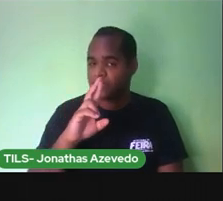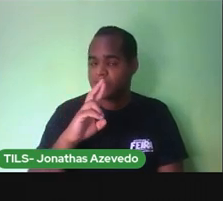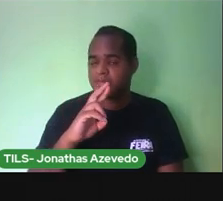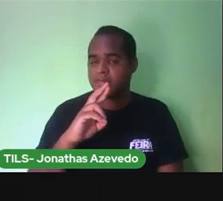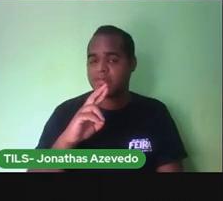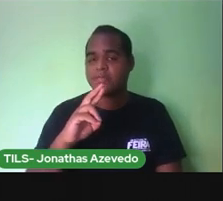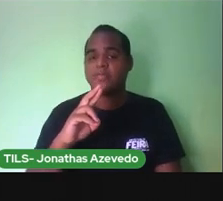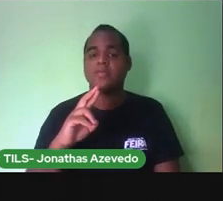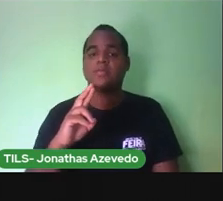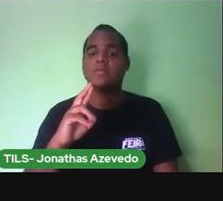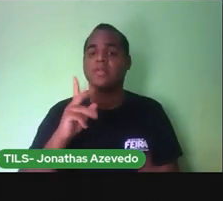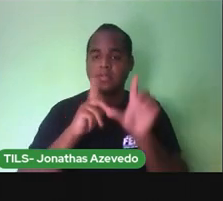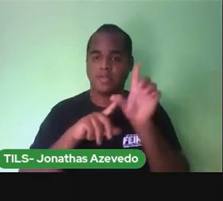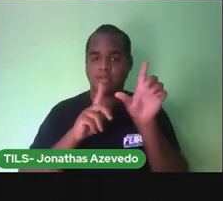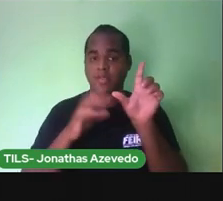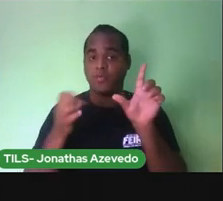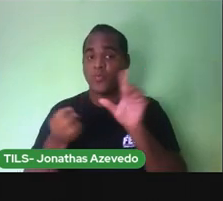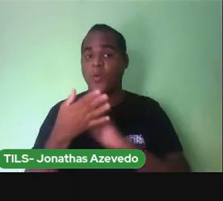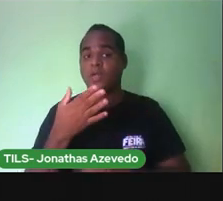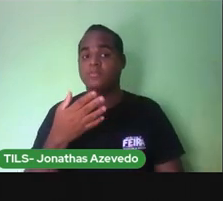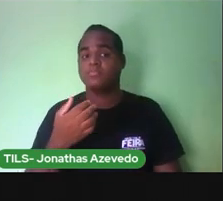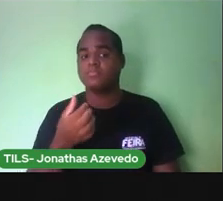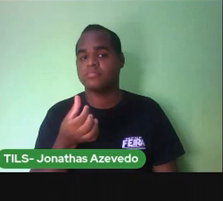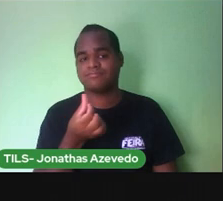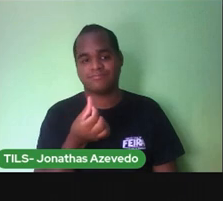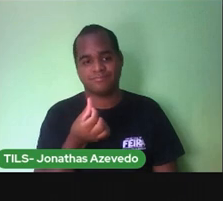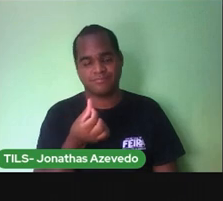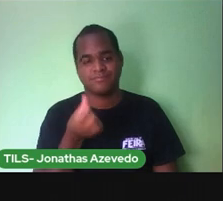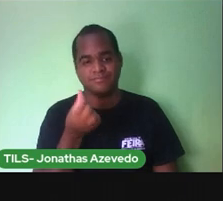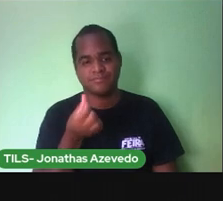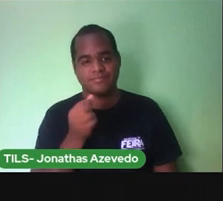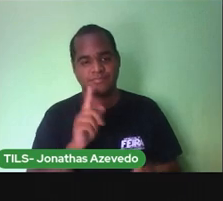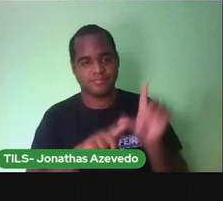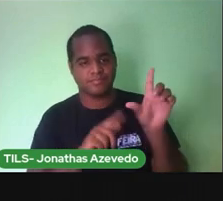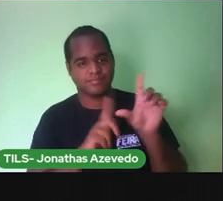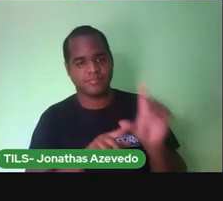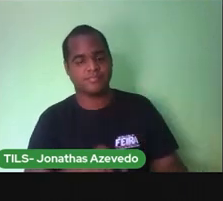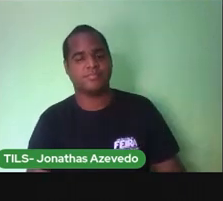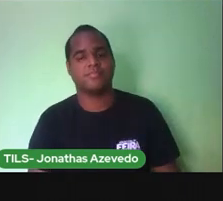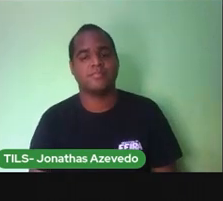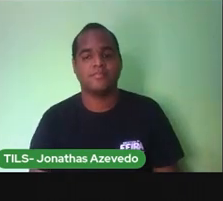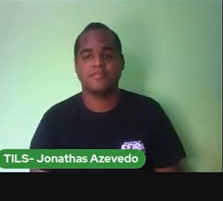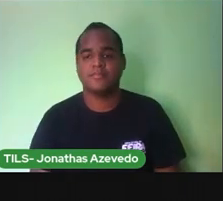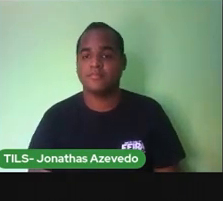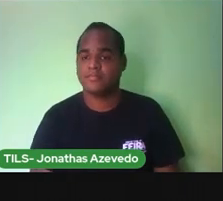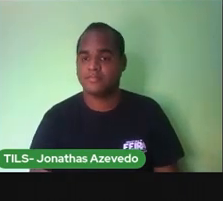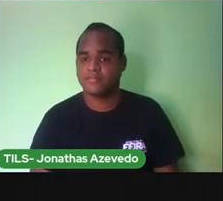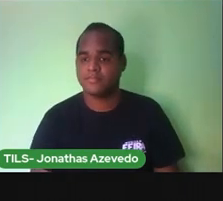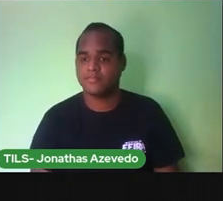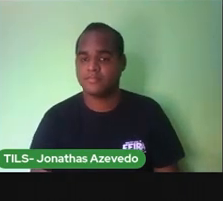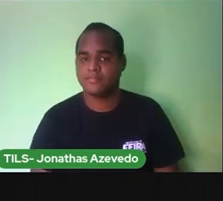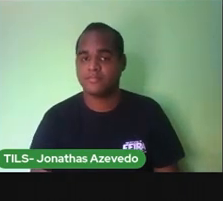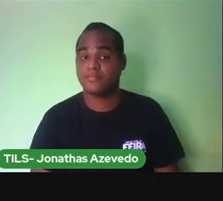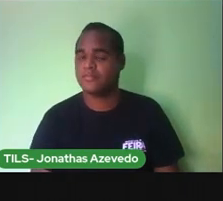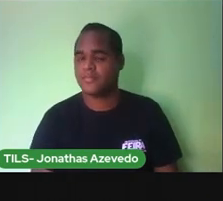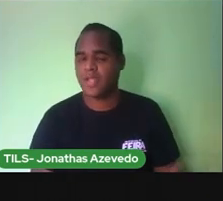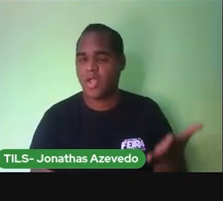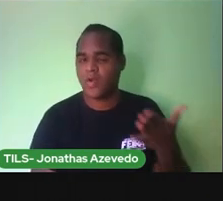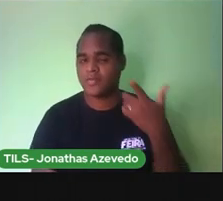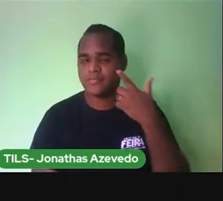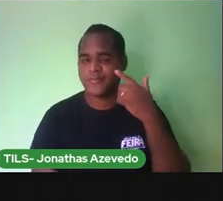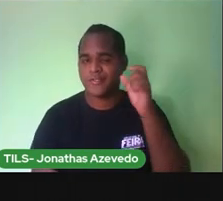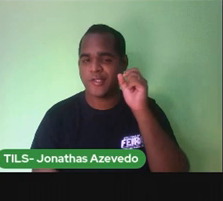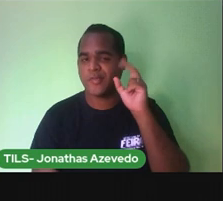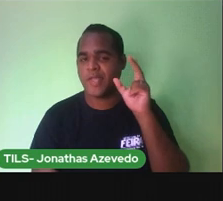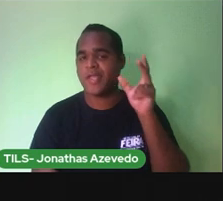Quantas letrinhas Seis letrinhas Viu como agora Vocês já estão Bem espertos